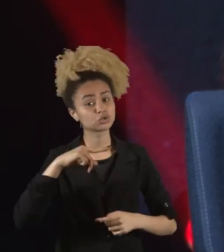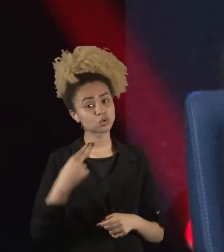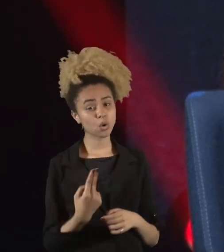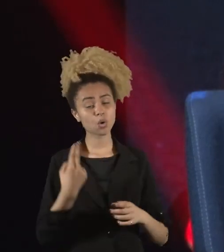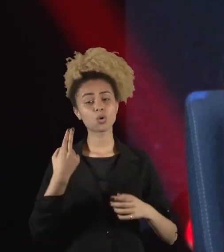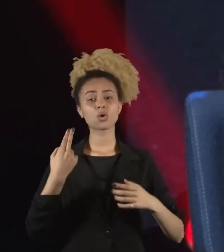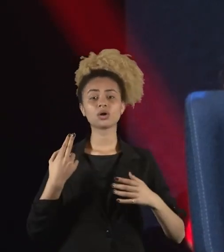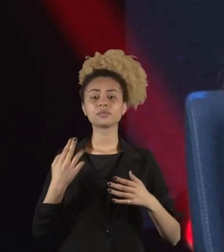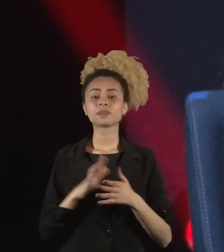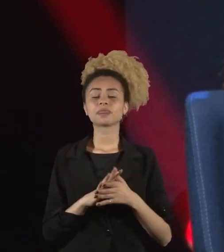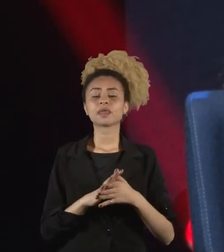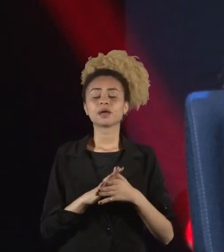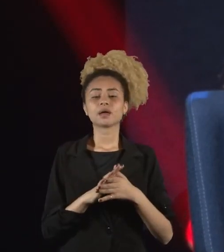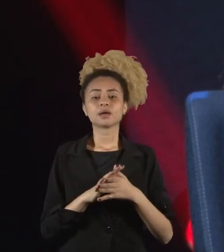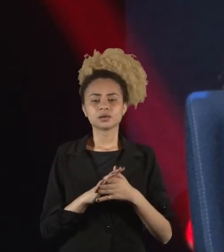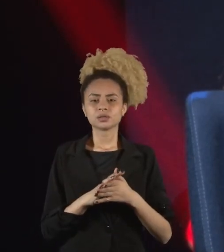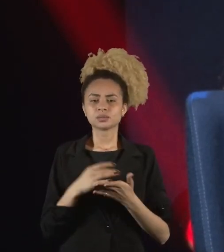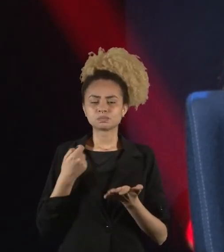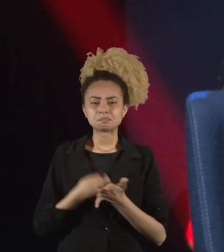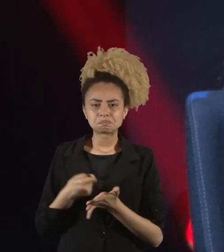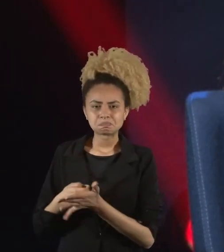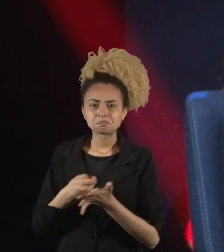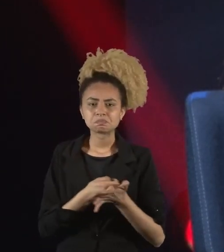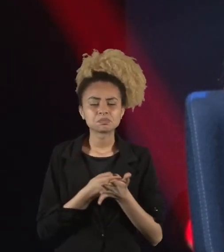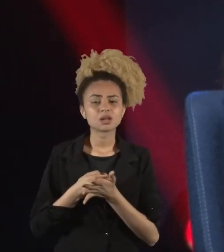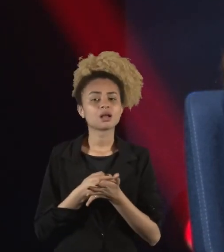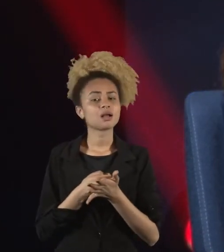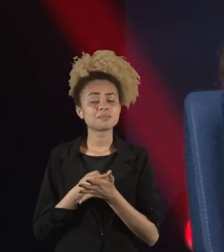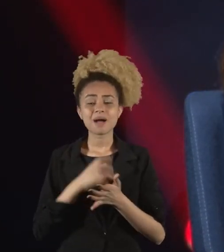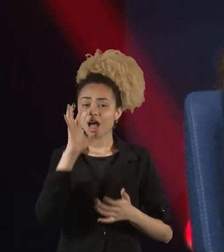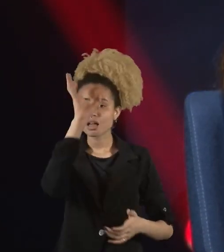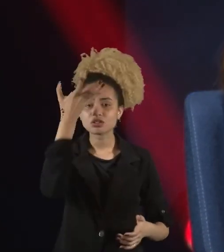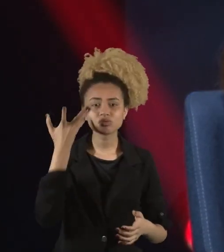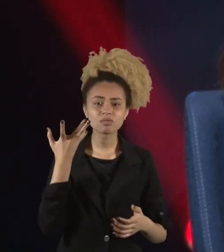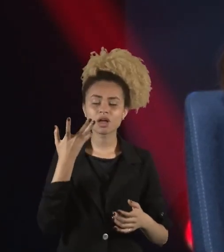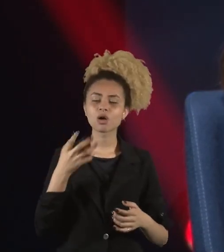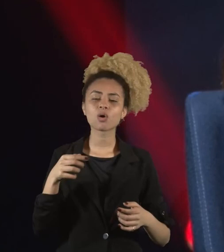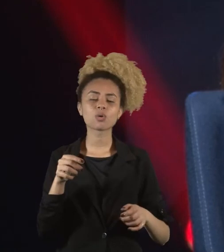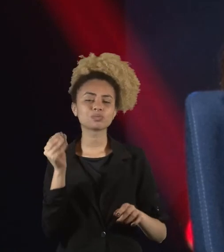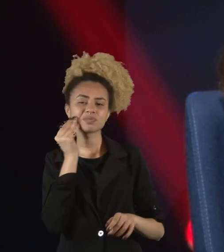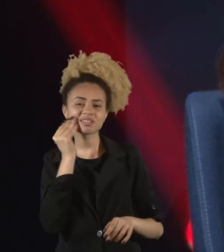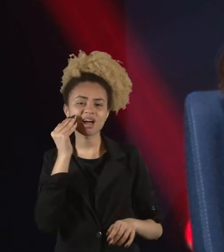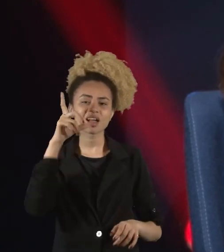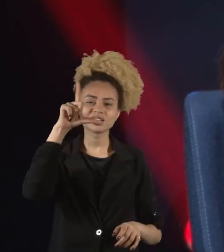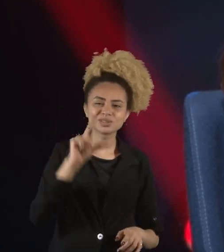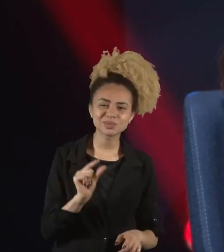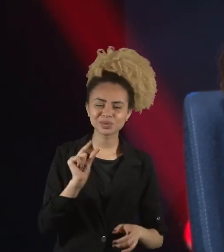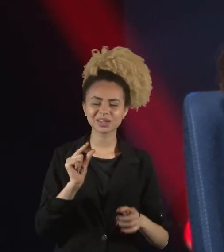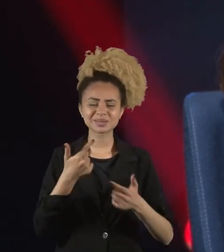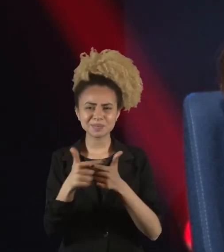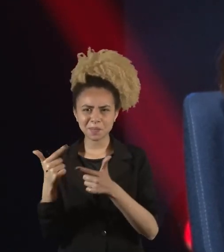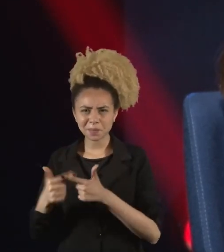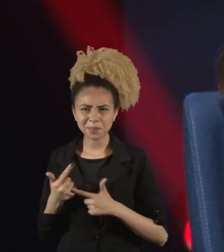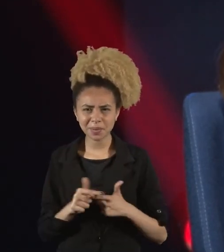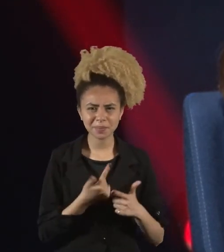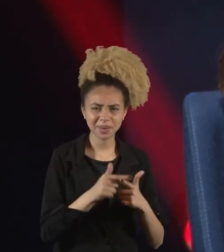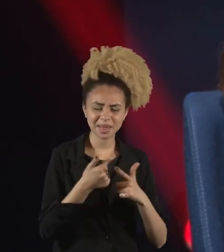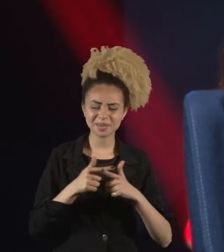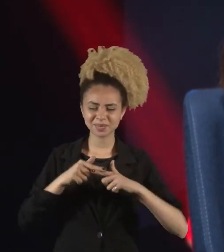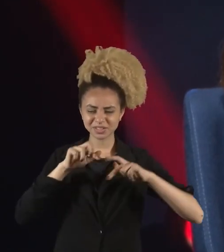propósito, para resolver ou, pelo menos, amenizar todo esse problema de